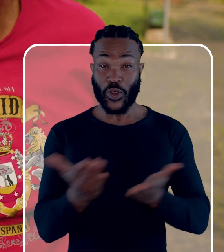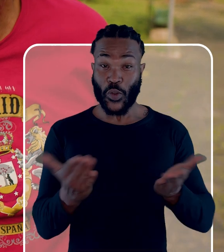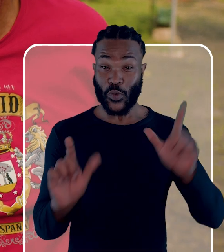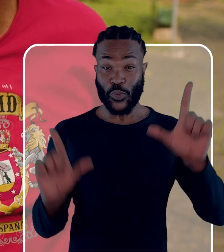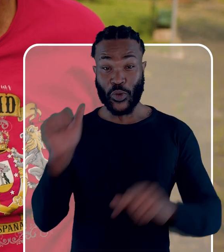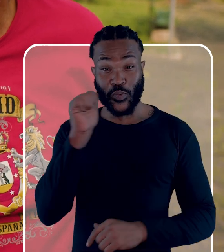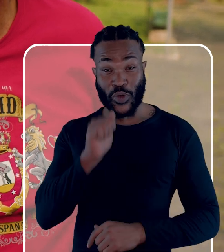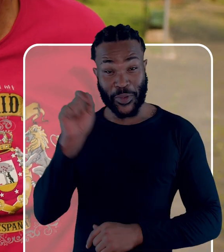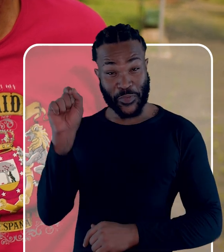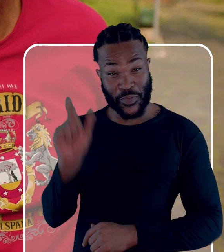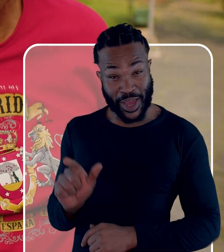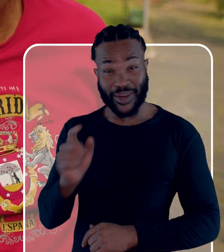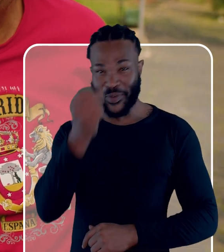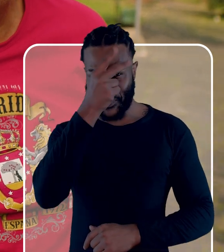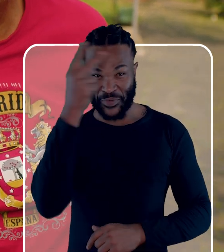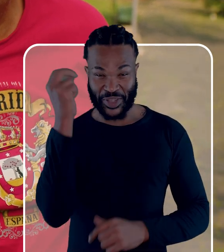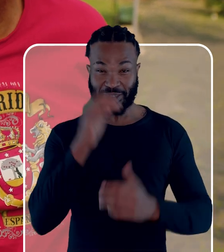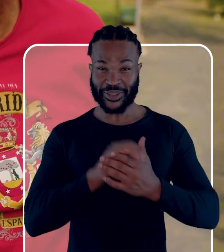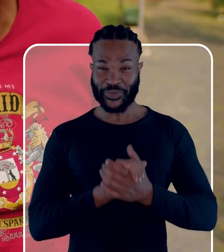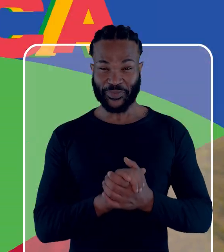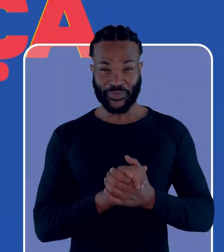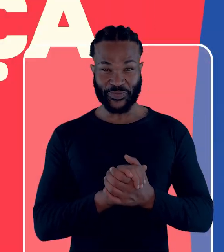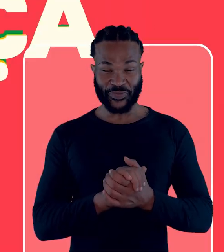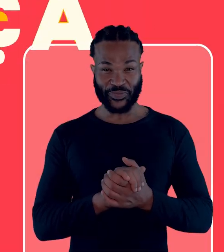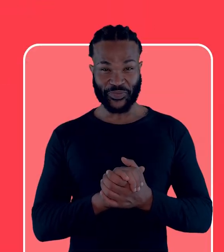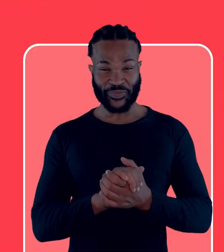Começa agora o programa da Maria Prefeita.